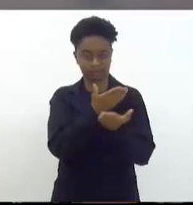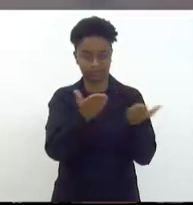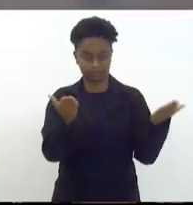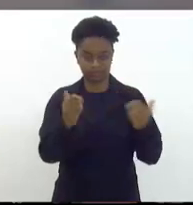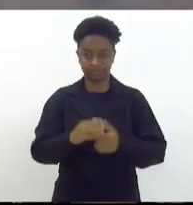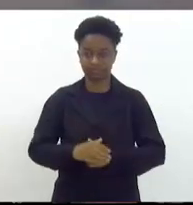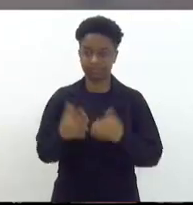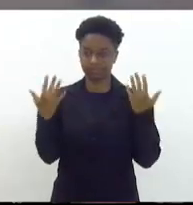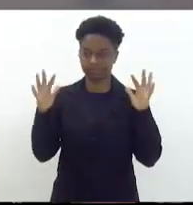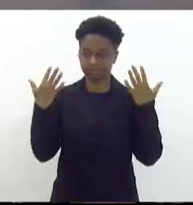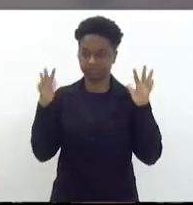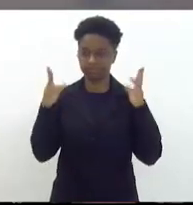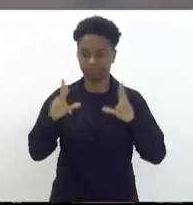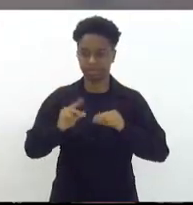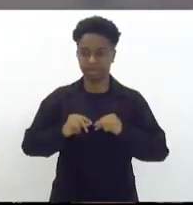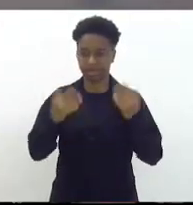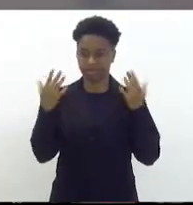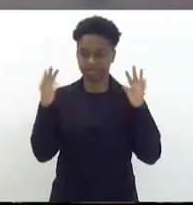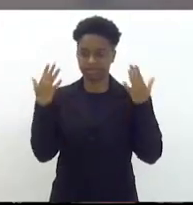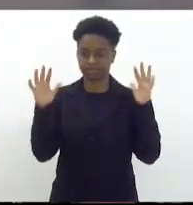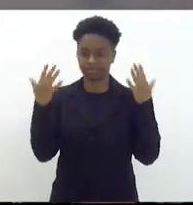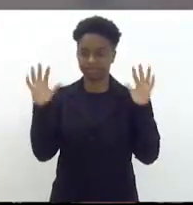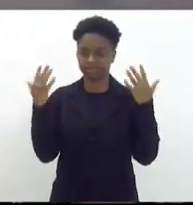Os nossos alunos merecem aplausos.